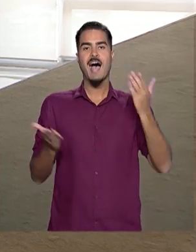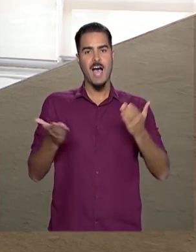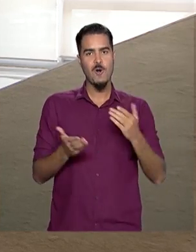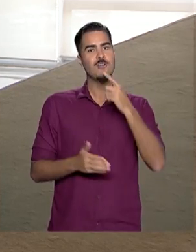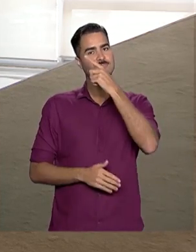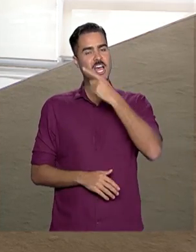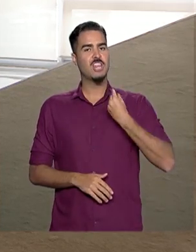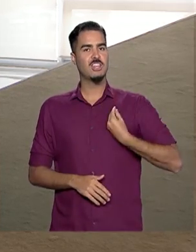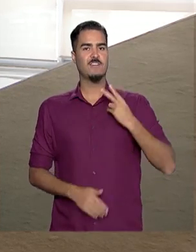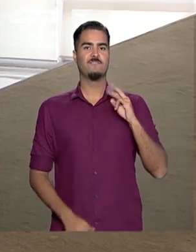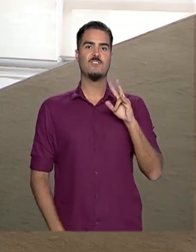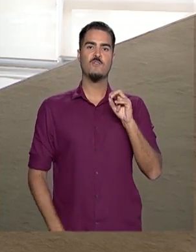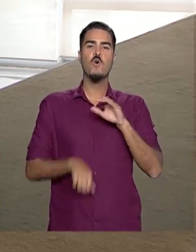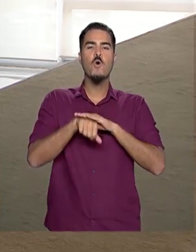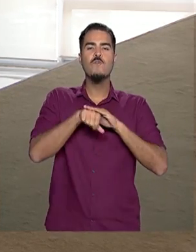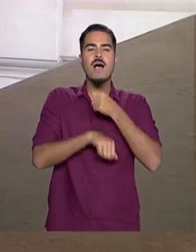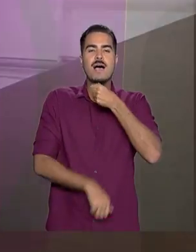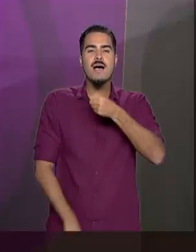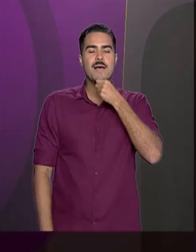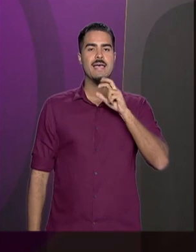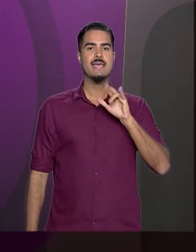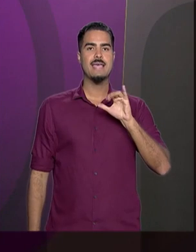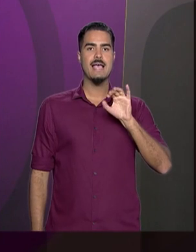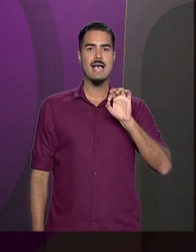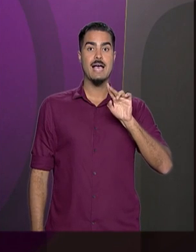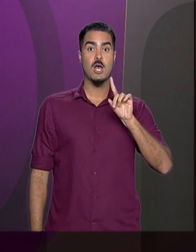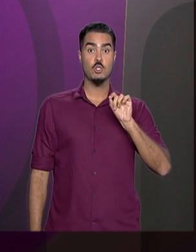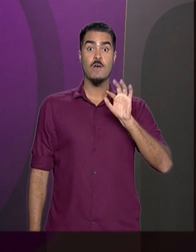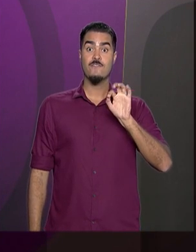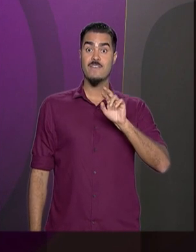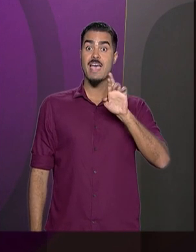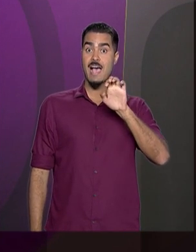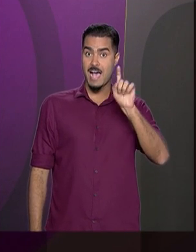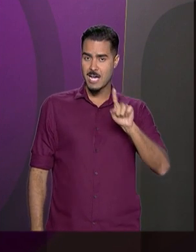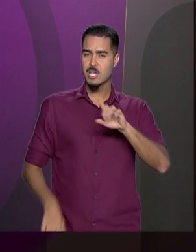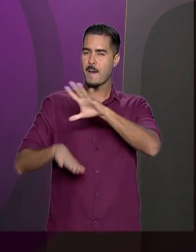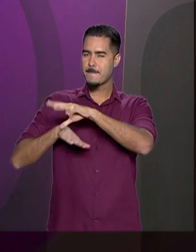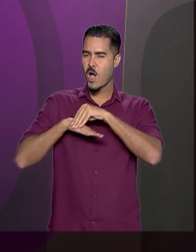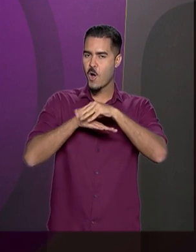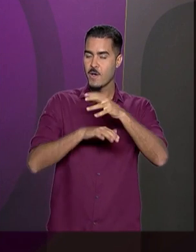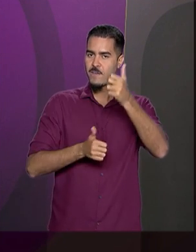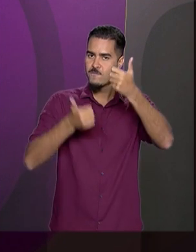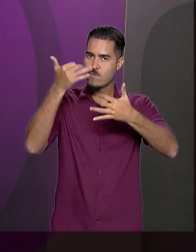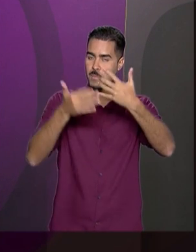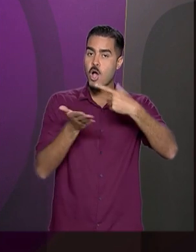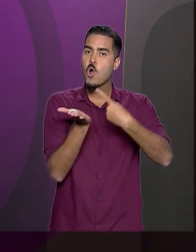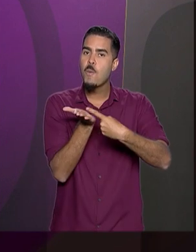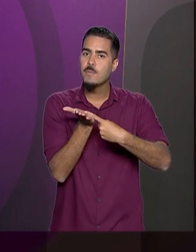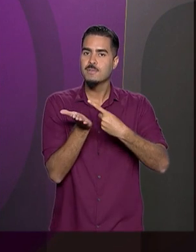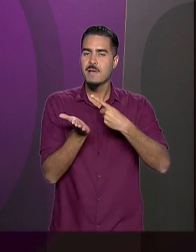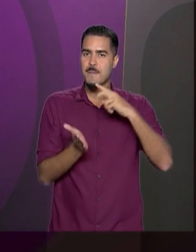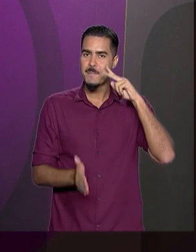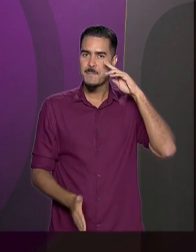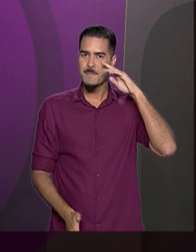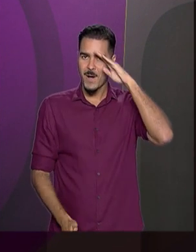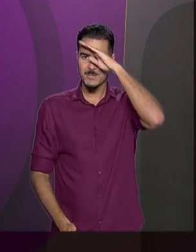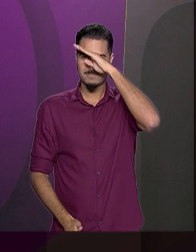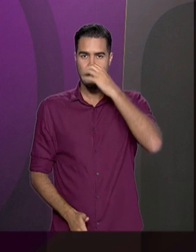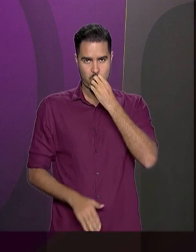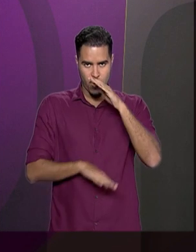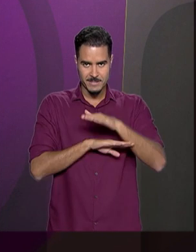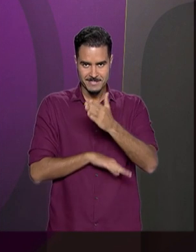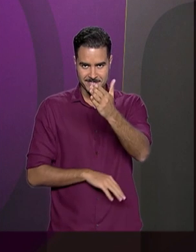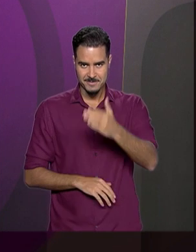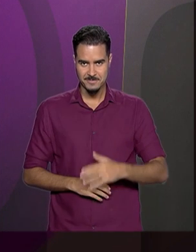que a gente também vai agora conversar com o repórter Ricardo Ferraz, que tem aí as informações da agenda do presidente. Olá, Ricardo, boa tarde para você.